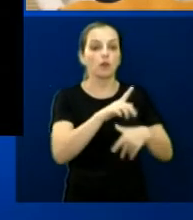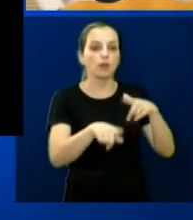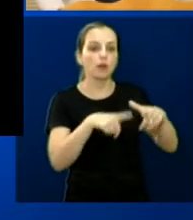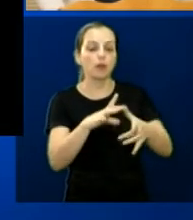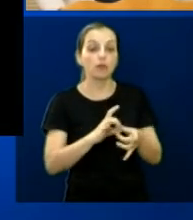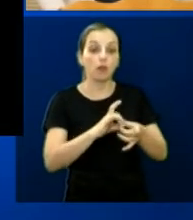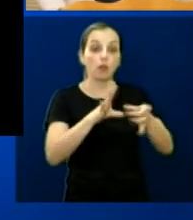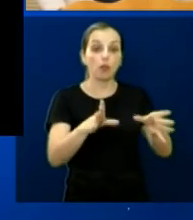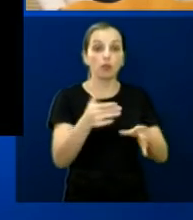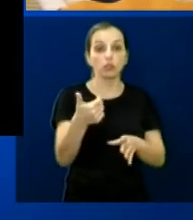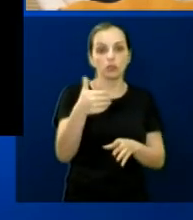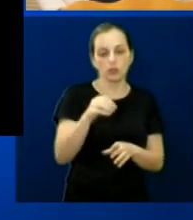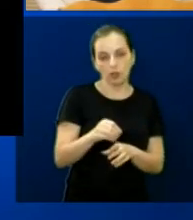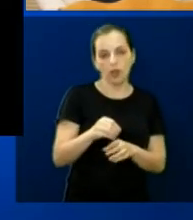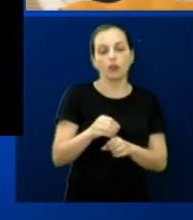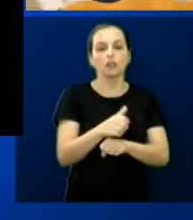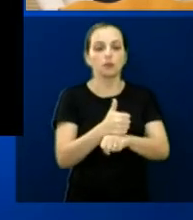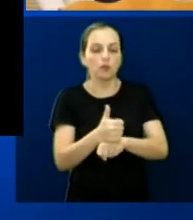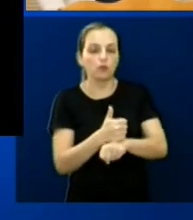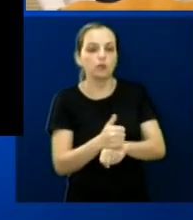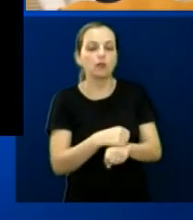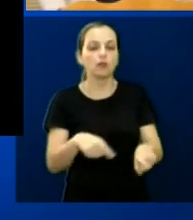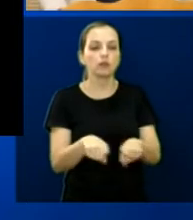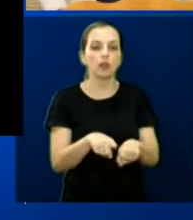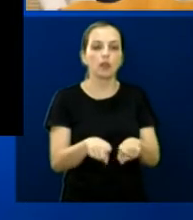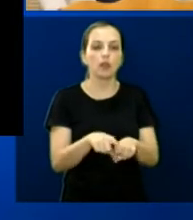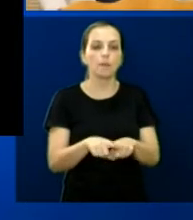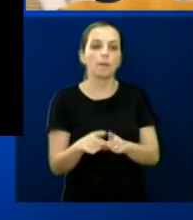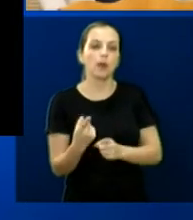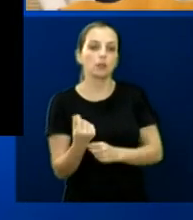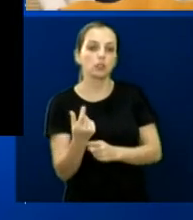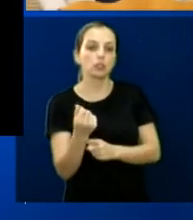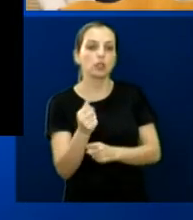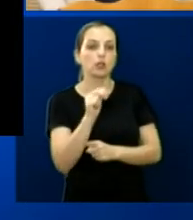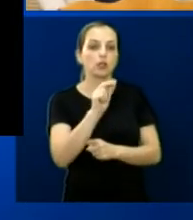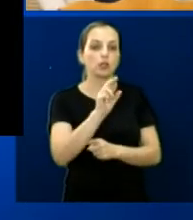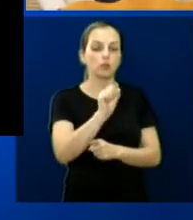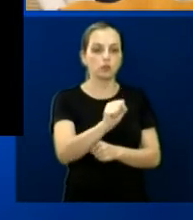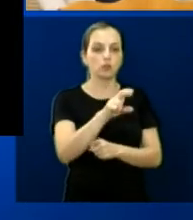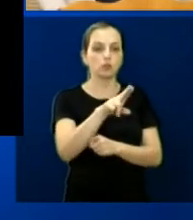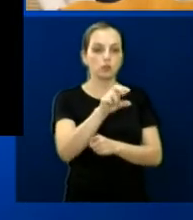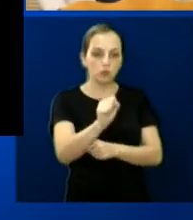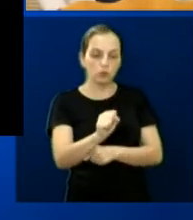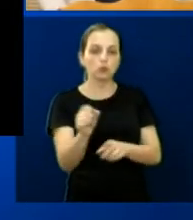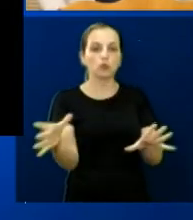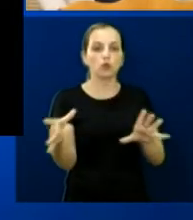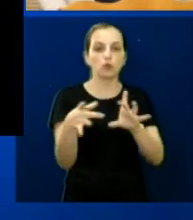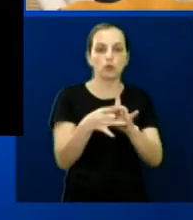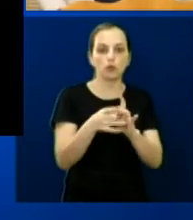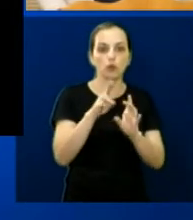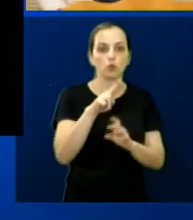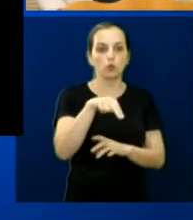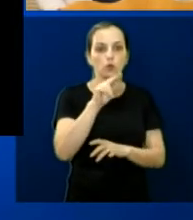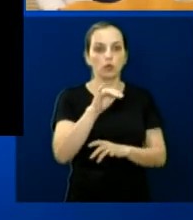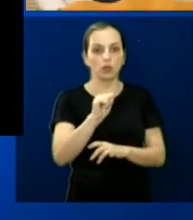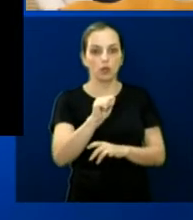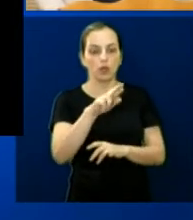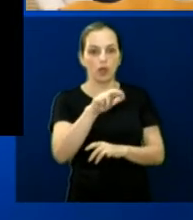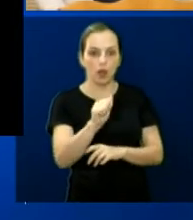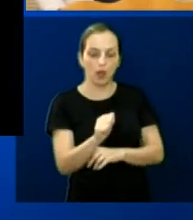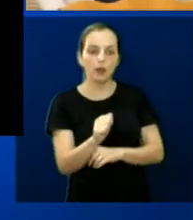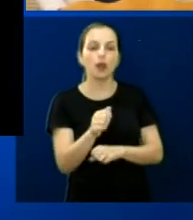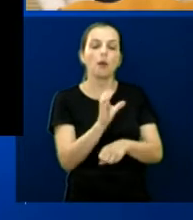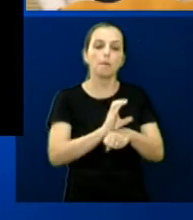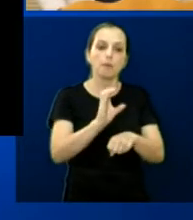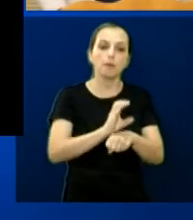de cerca de 10 profissionais, bem como por meio de recursos oriundos do SUS, além do convênio com a Uniara para oferta do curso de